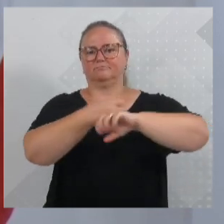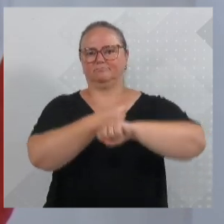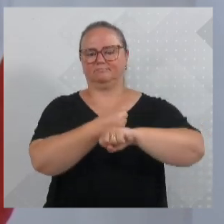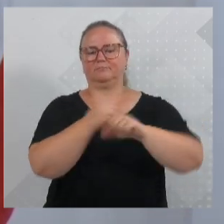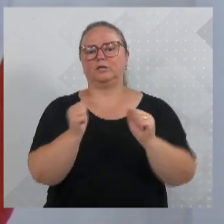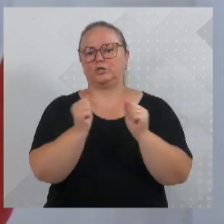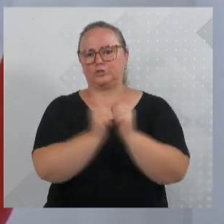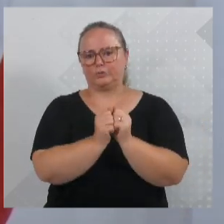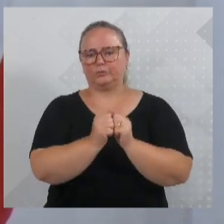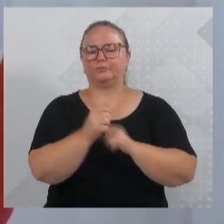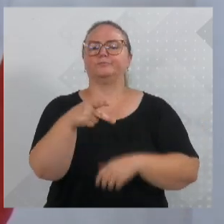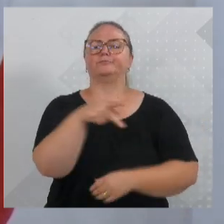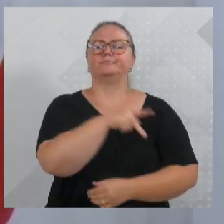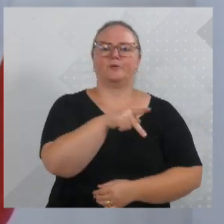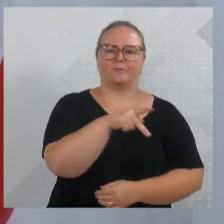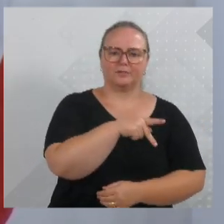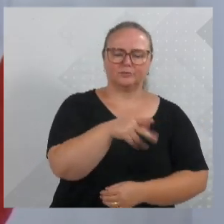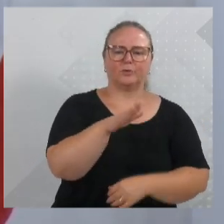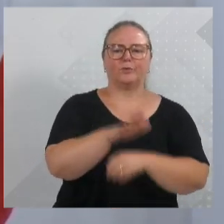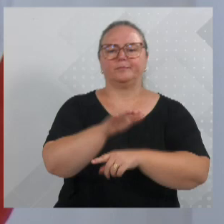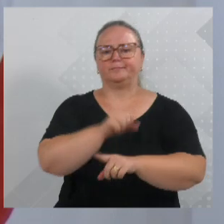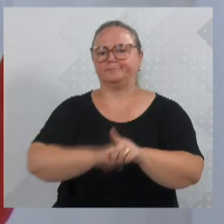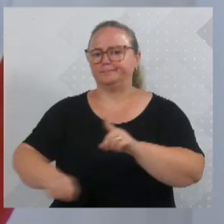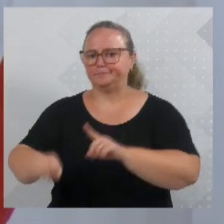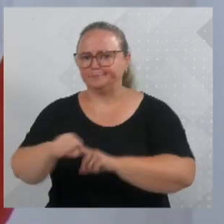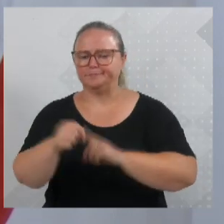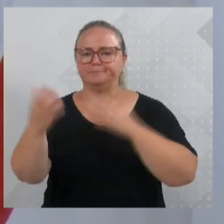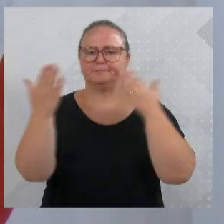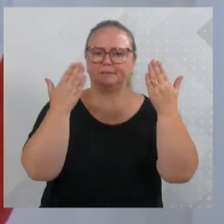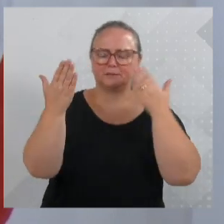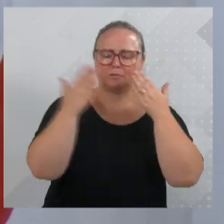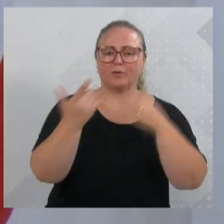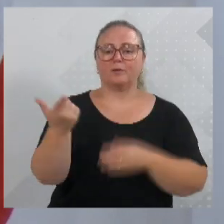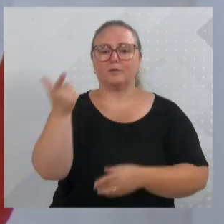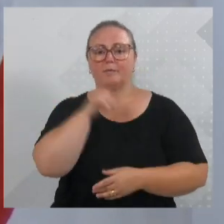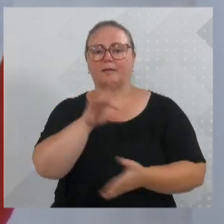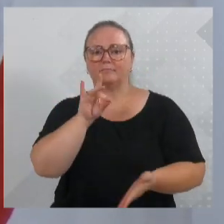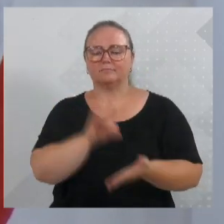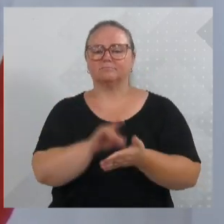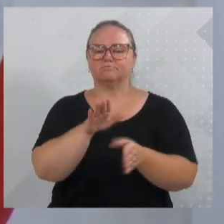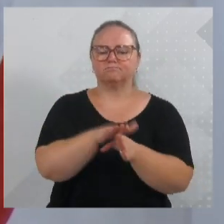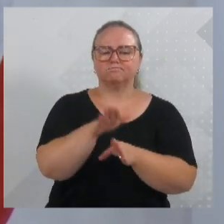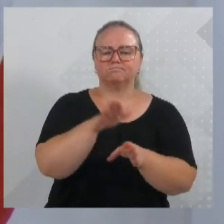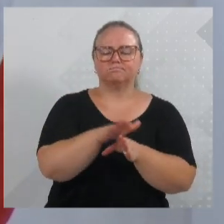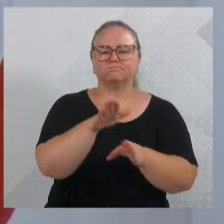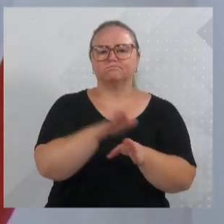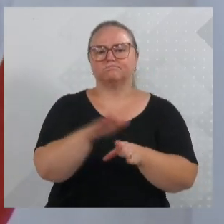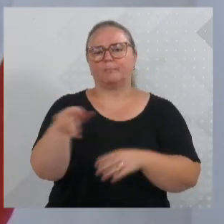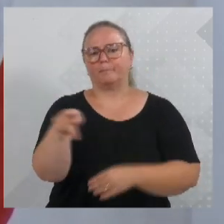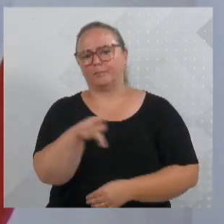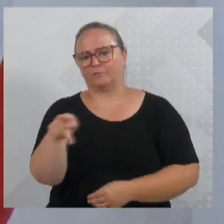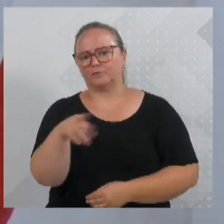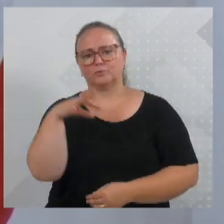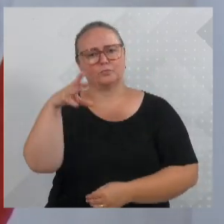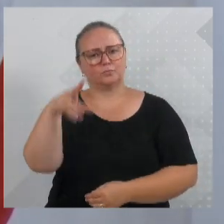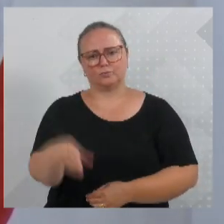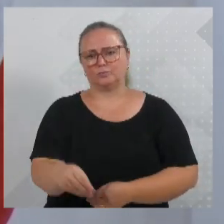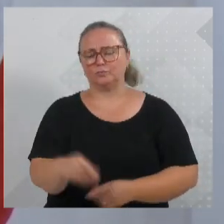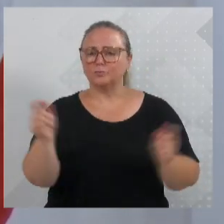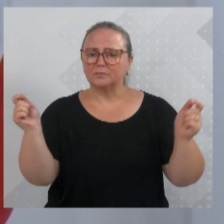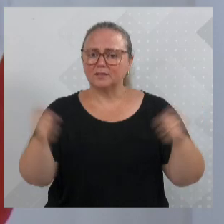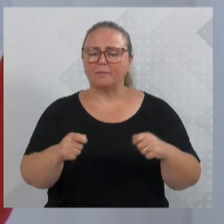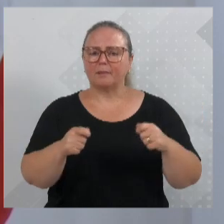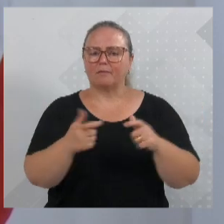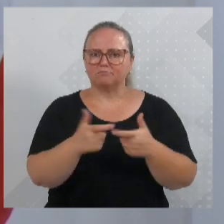com pedagogas, com assistente social, com psicólogas, para que possam orientar os professores e as professoras para poderem ampliar